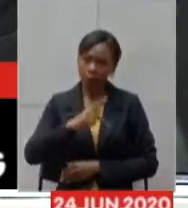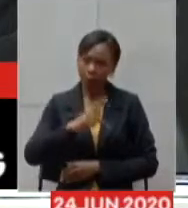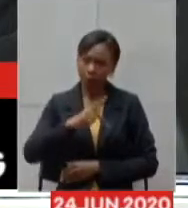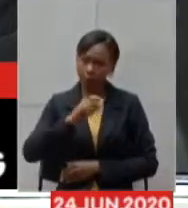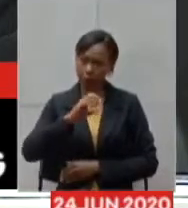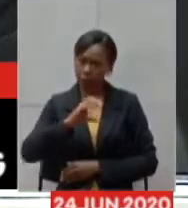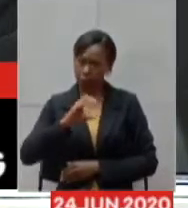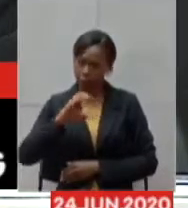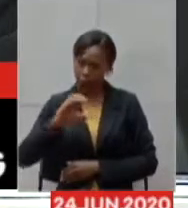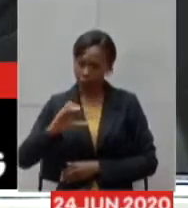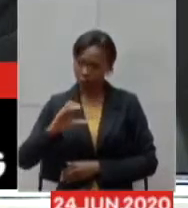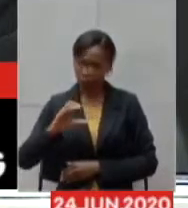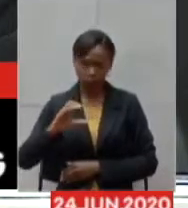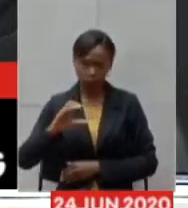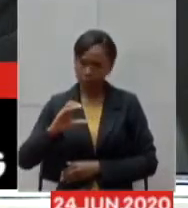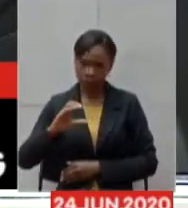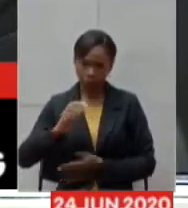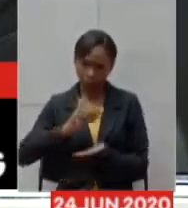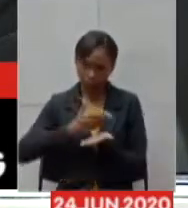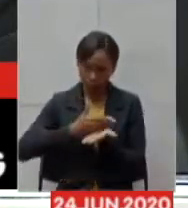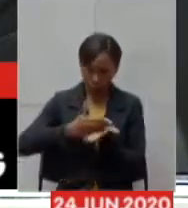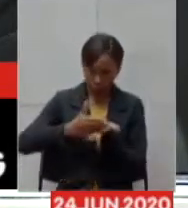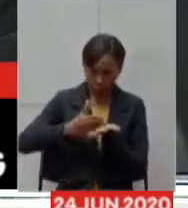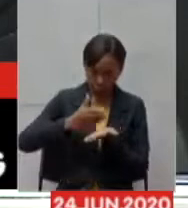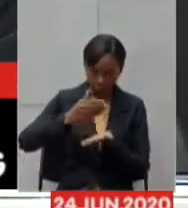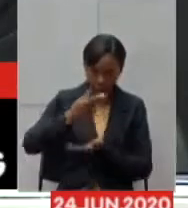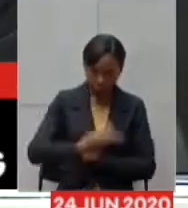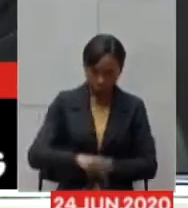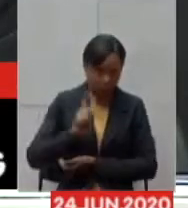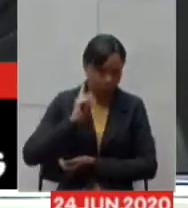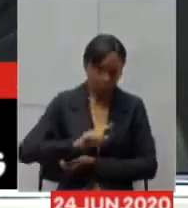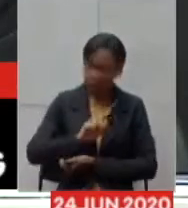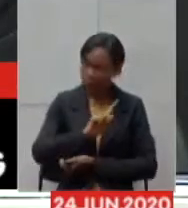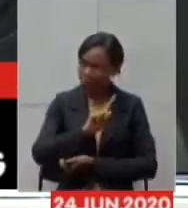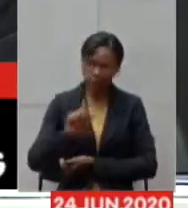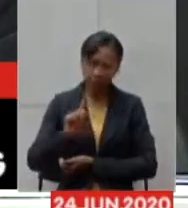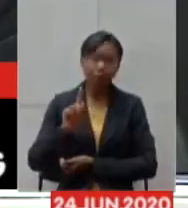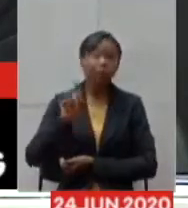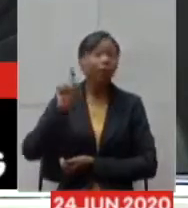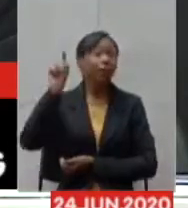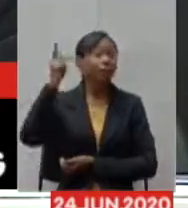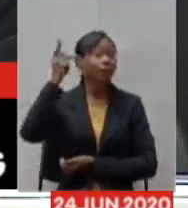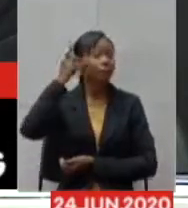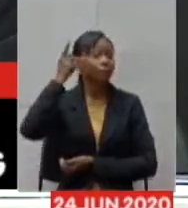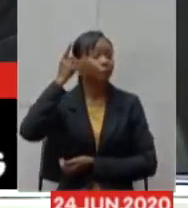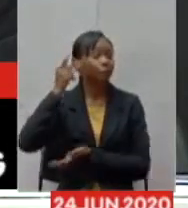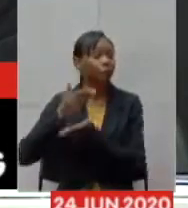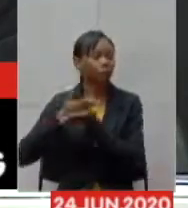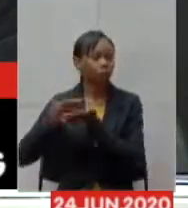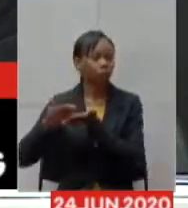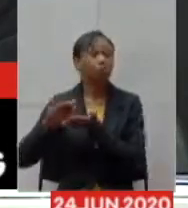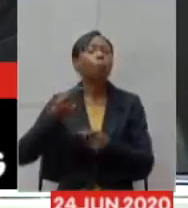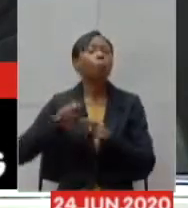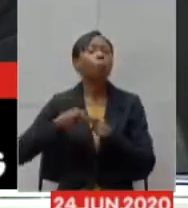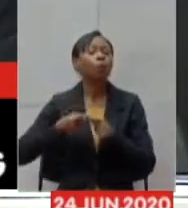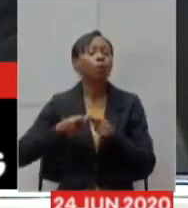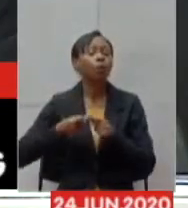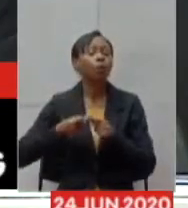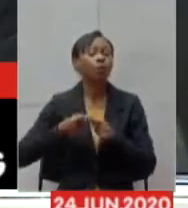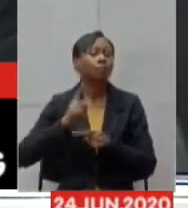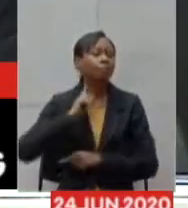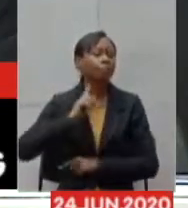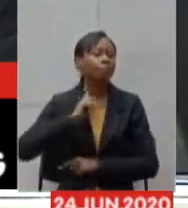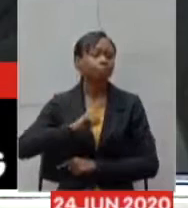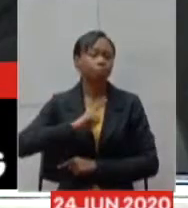e o PCC não nasceu em Minas Gerais nasceu em São Paulo porque Minas Gerais possui a Polícia Militar de